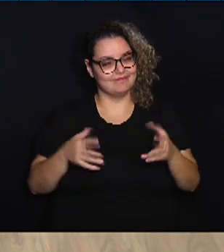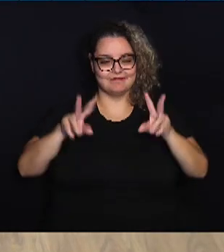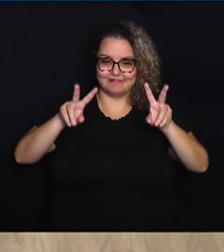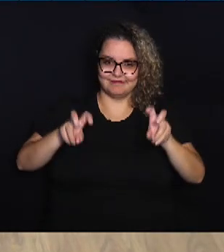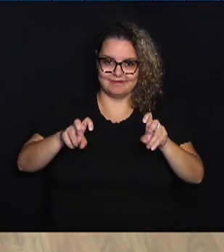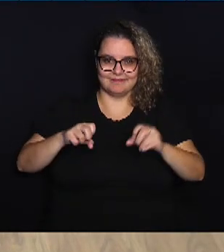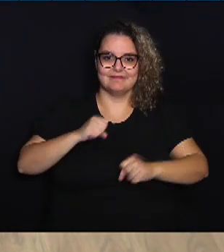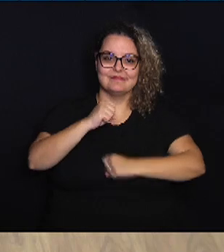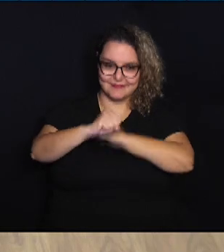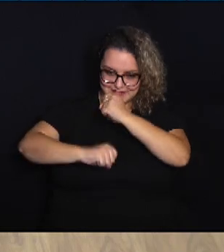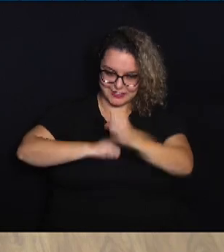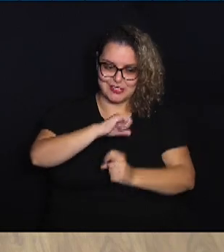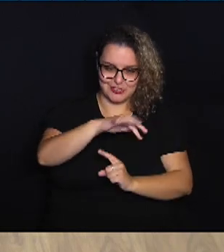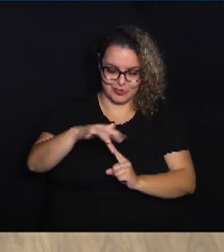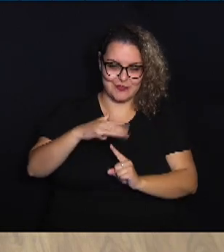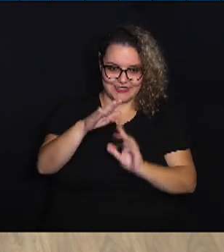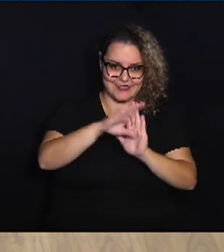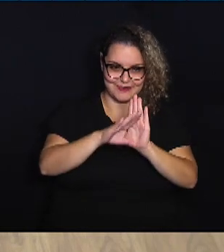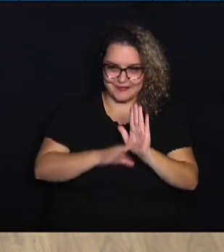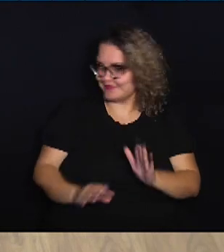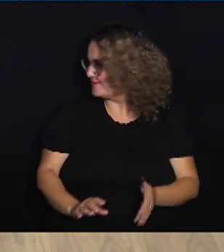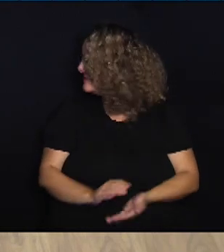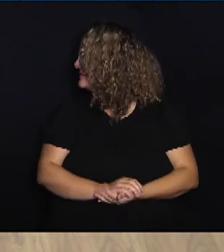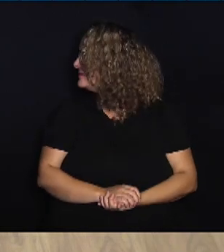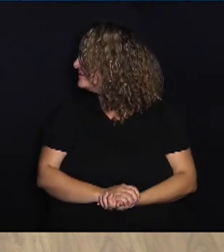hoje do nosso quadro o Giro Ambiental.